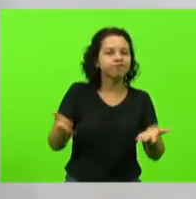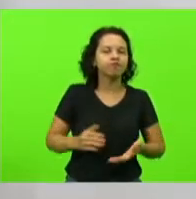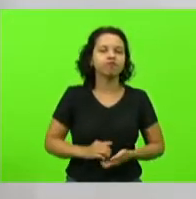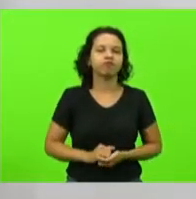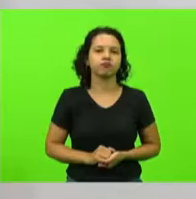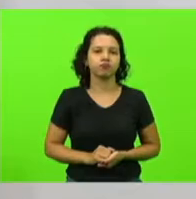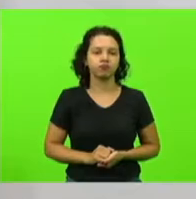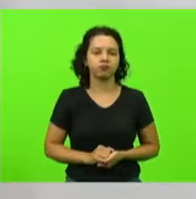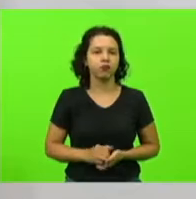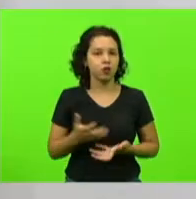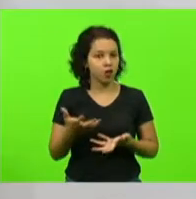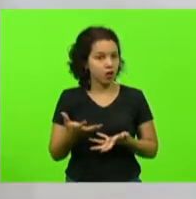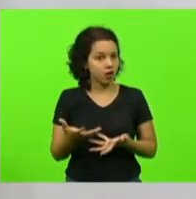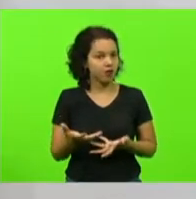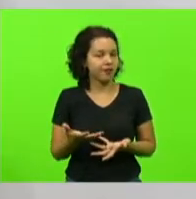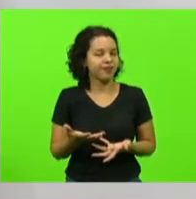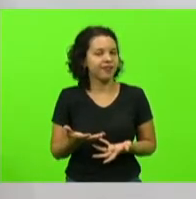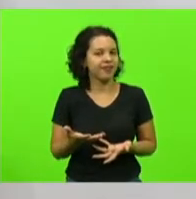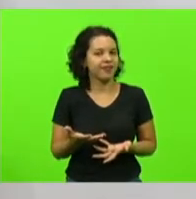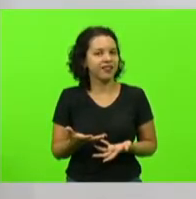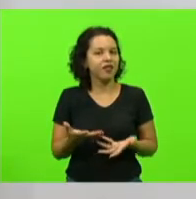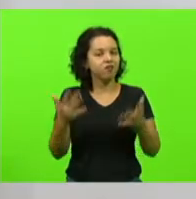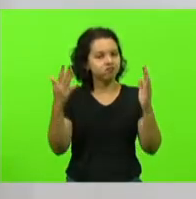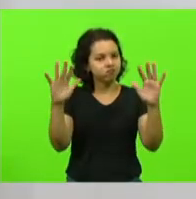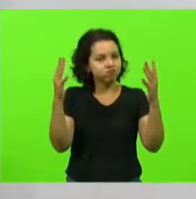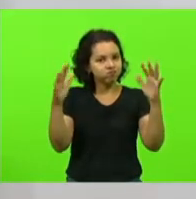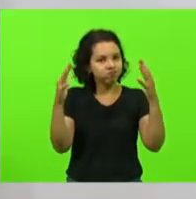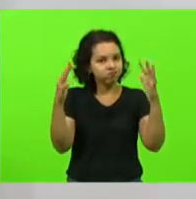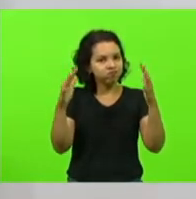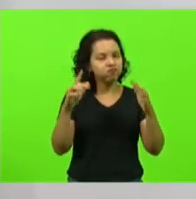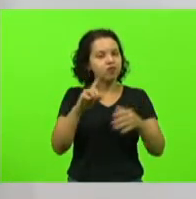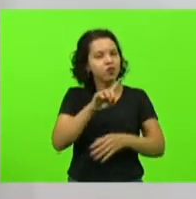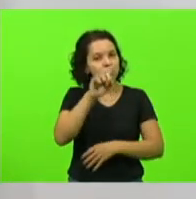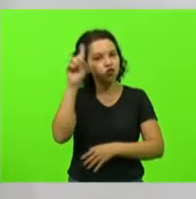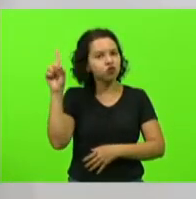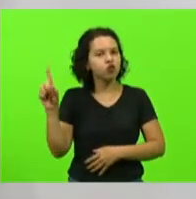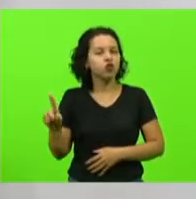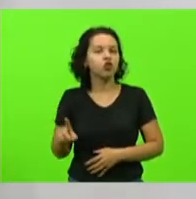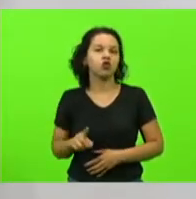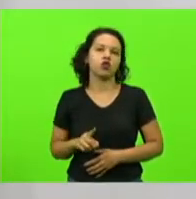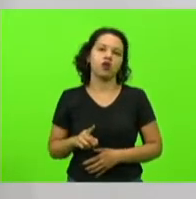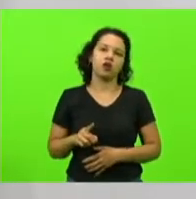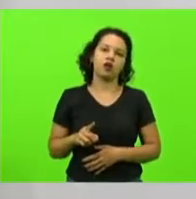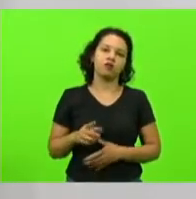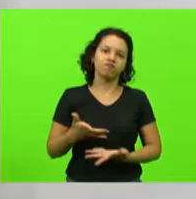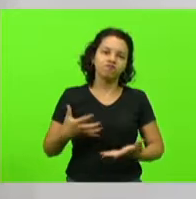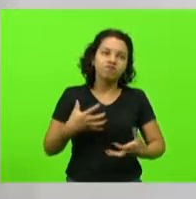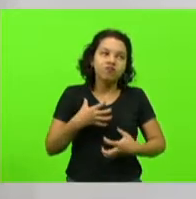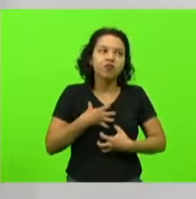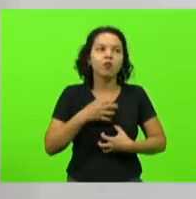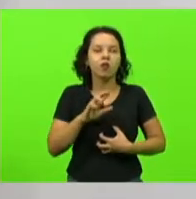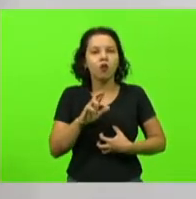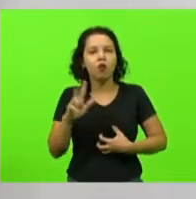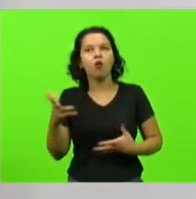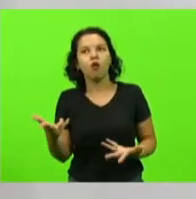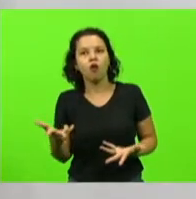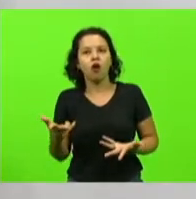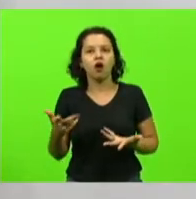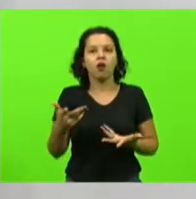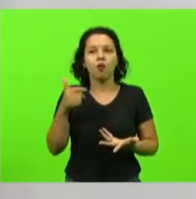Eu gostaria muito de poder estar comemorando esse dia por outros motivos, por algumas conquistas das mulheres,